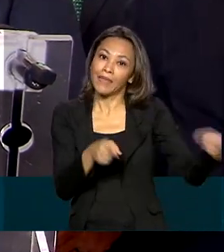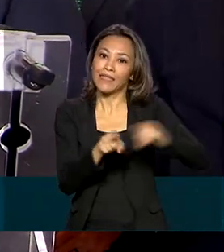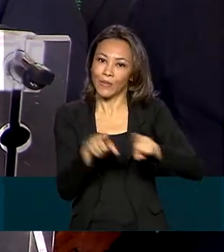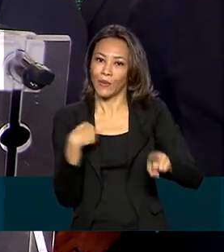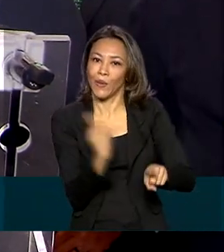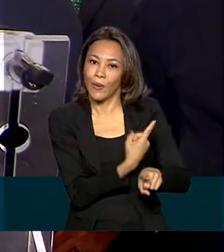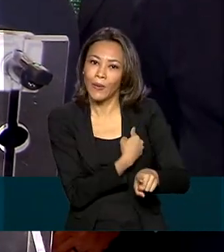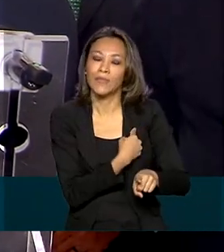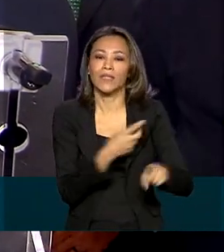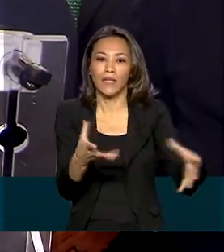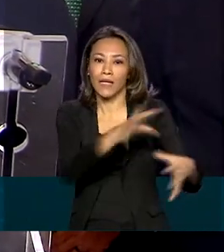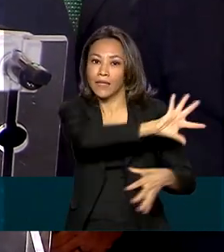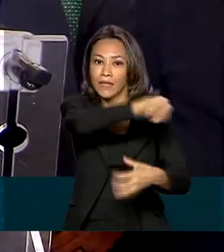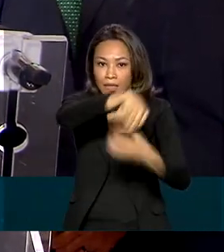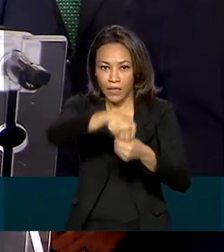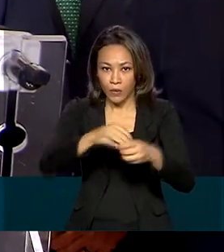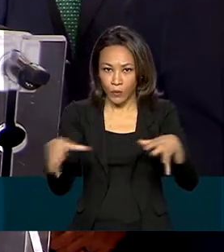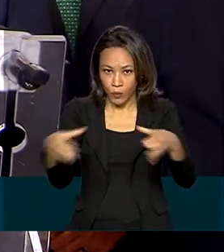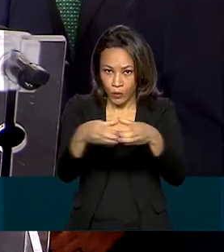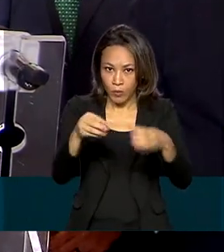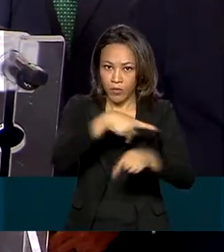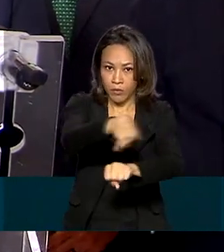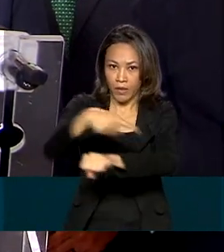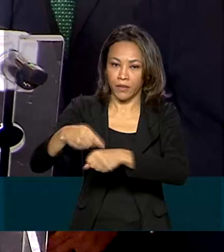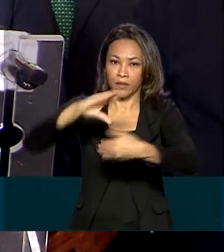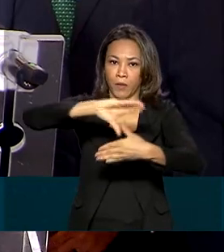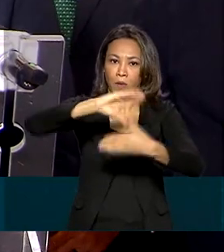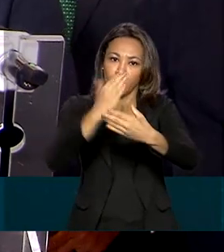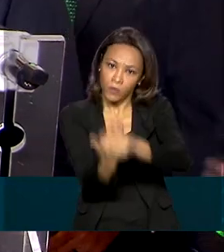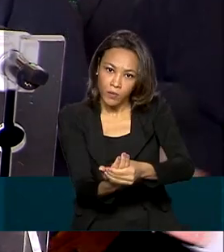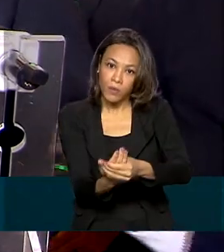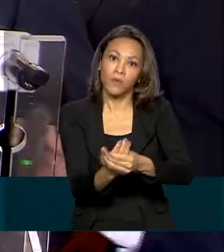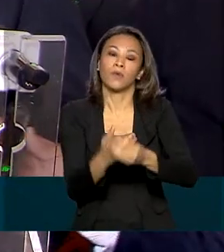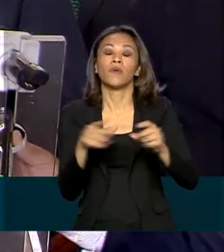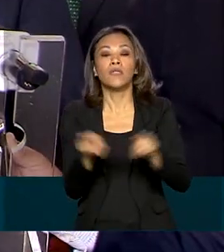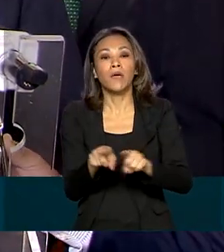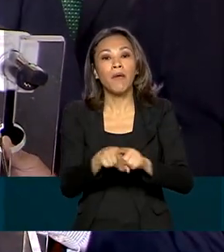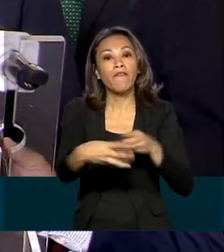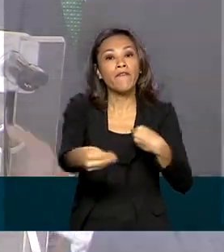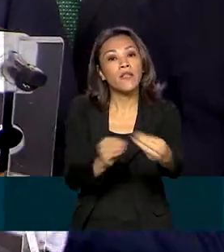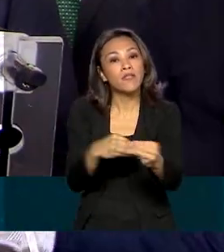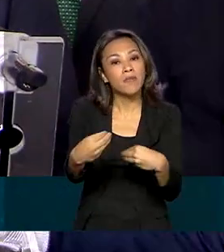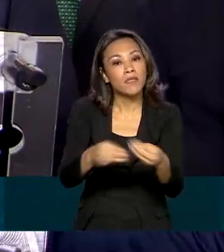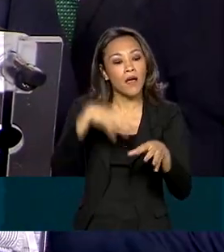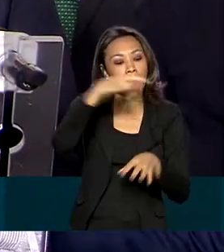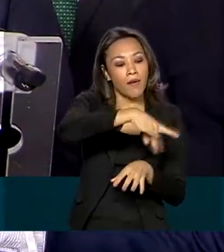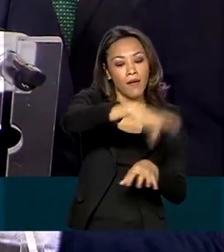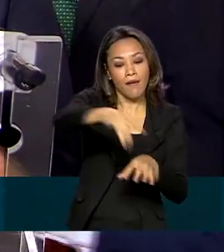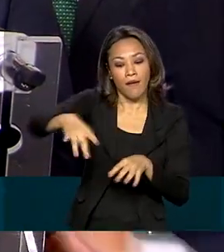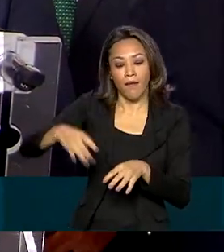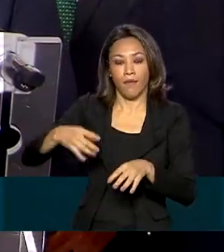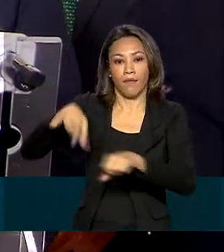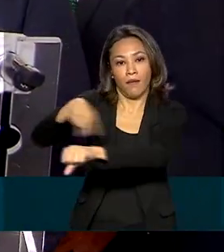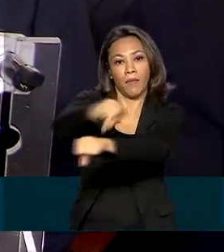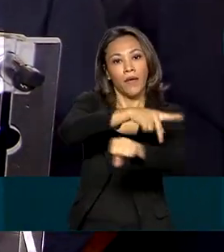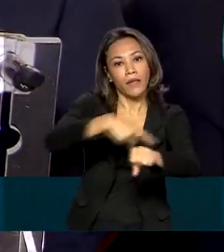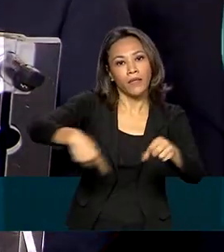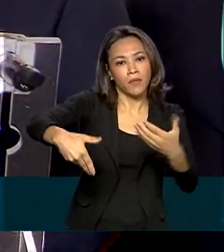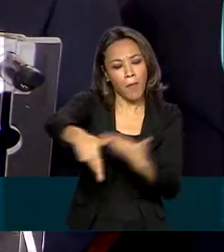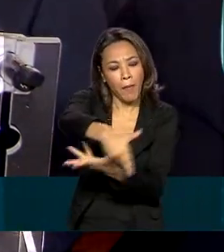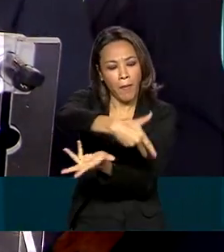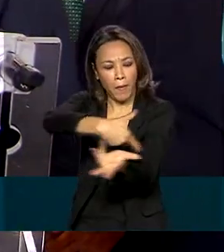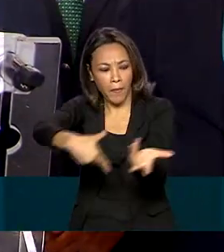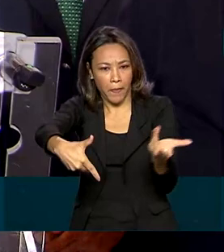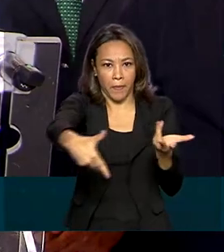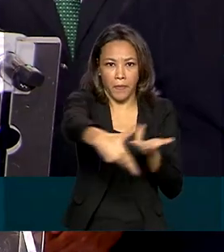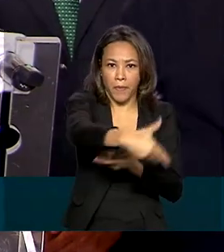integra o Mercosul. Conversamos também da possibilidade de flexibilizar para cada país os seus negócios com outros países.